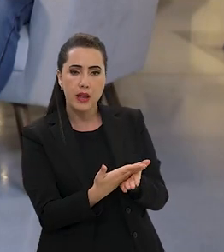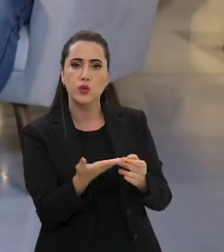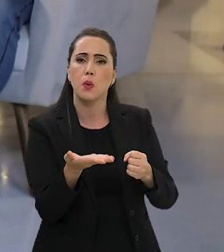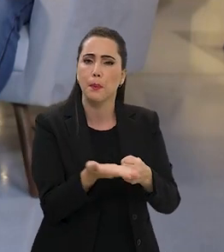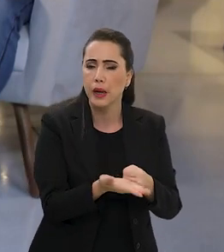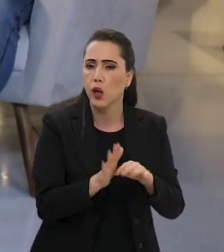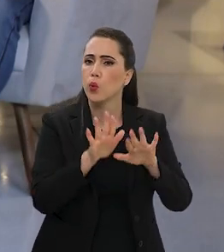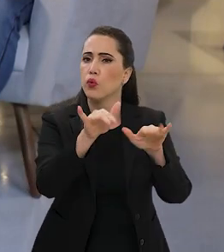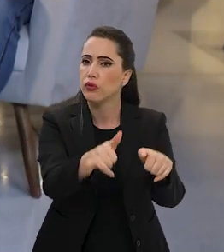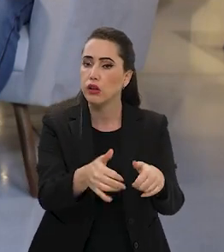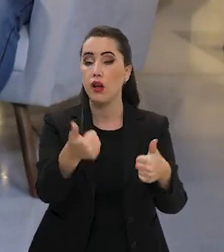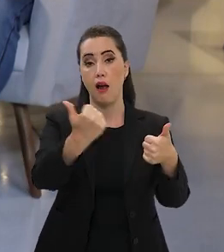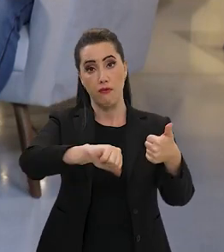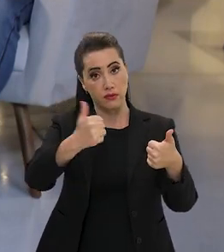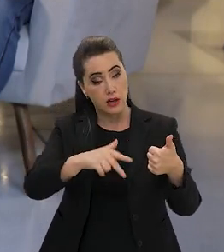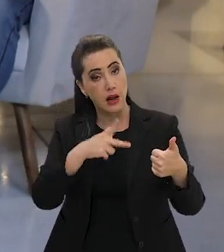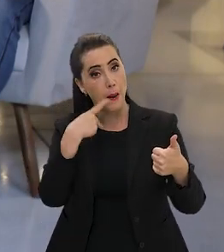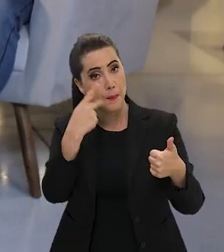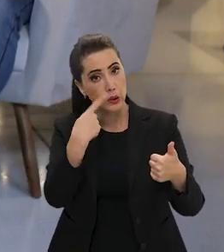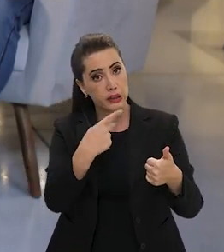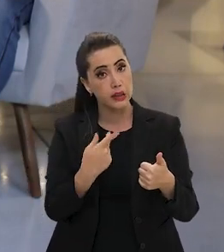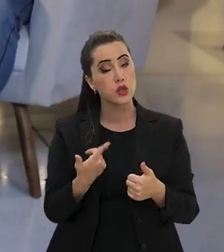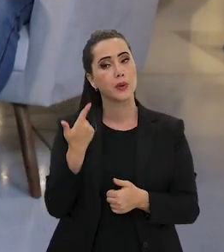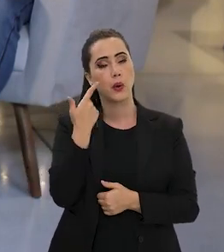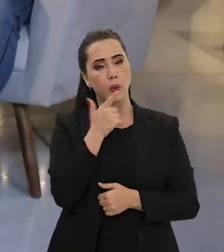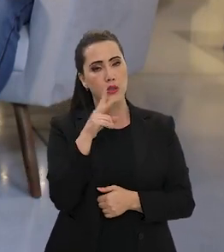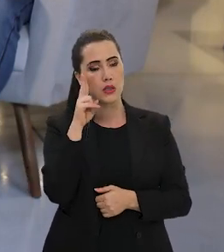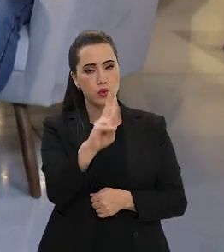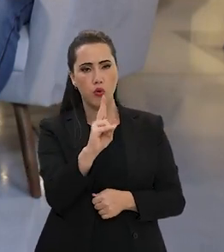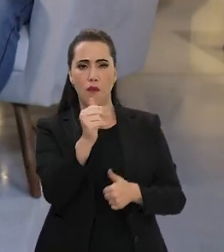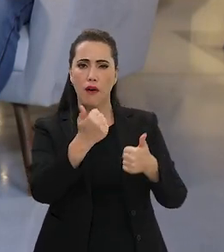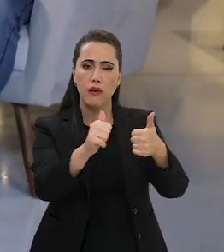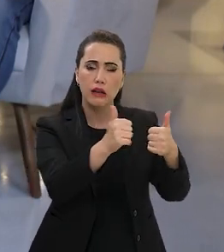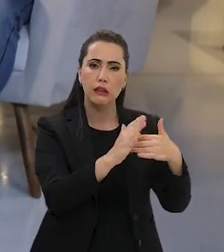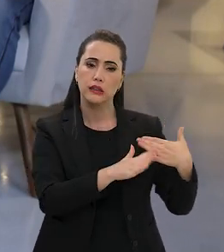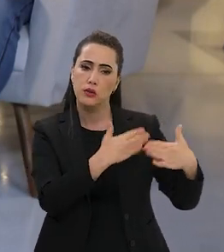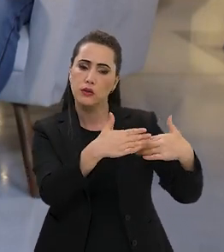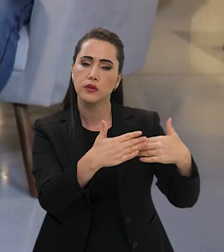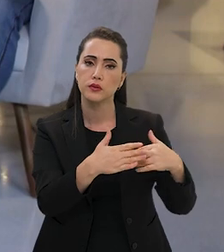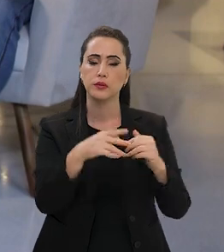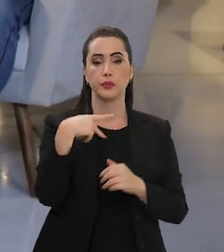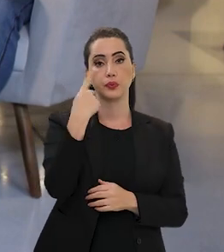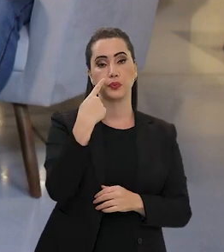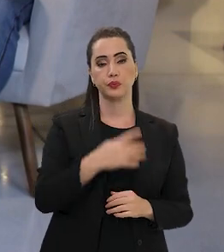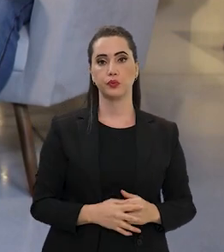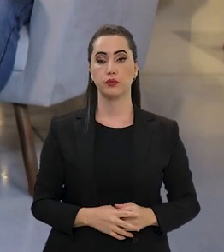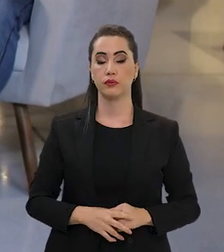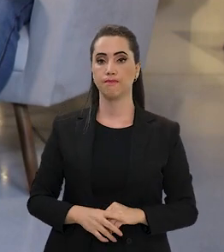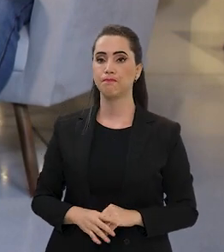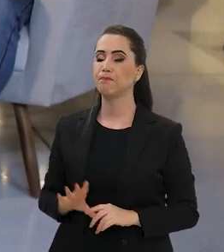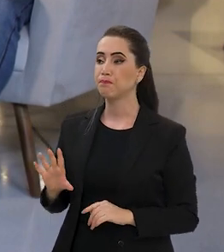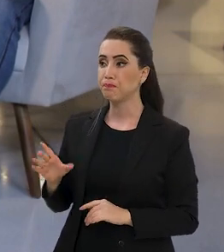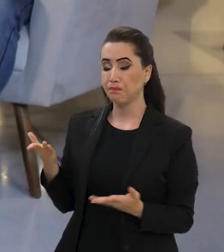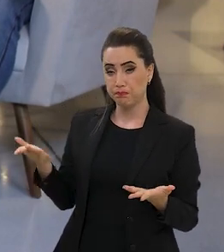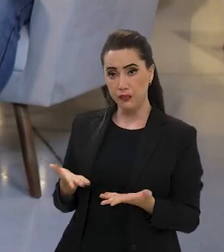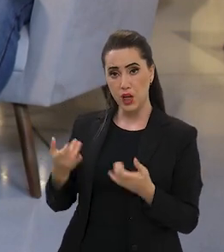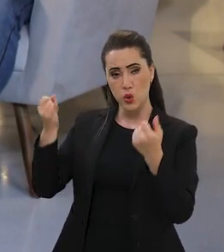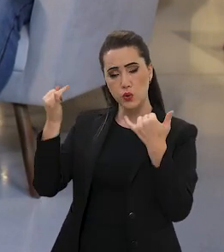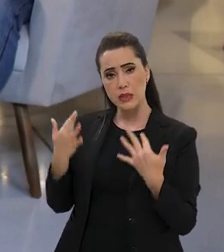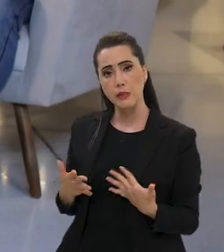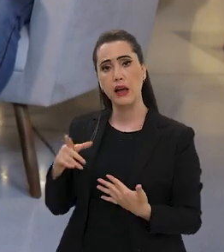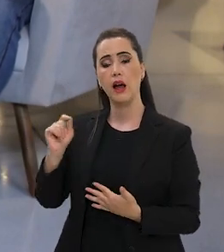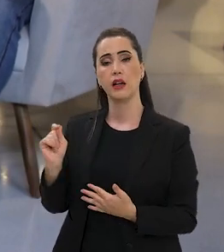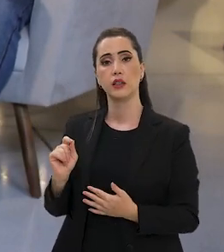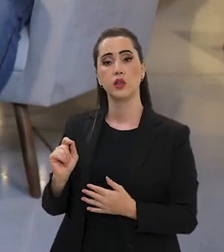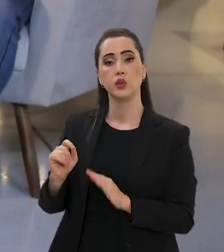meio e fim, avaliar a política pública para poder refazer todo o ciclo também de desenvolvimento da política. Agora, a gente vai falar